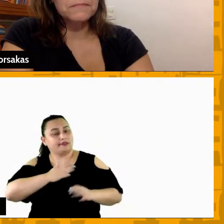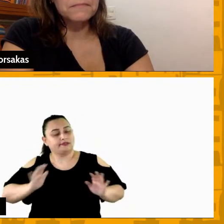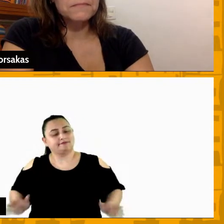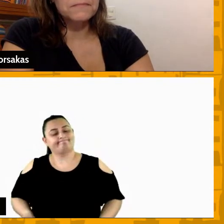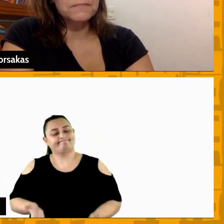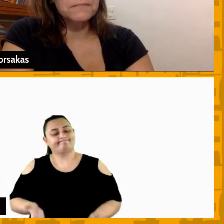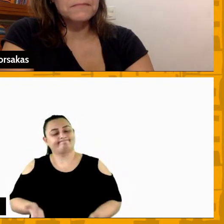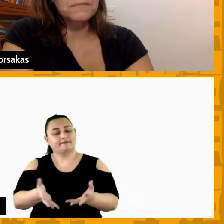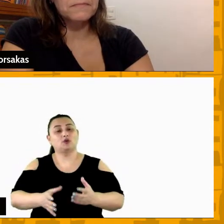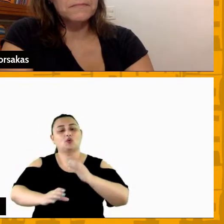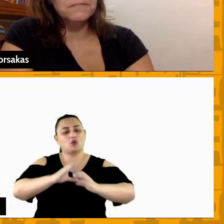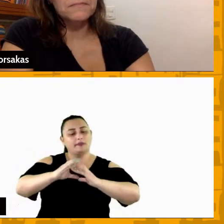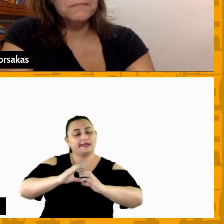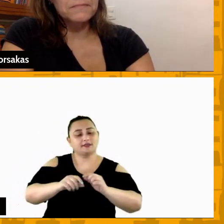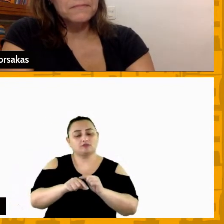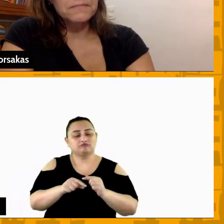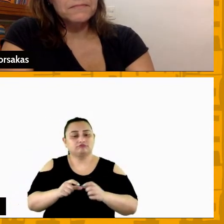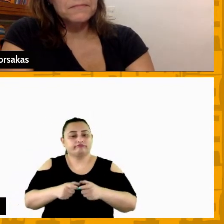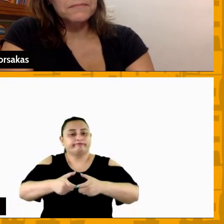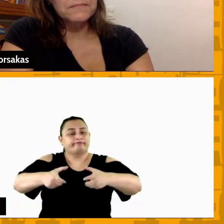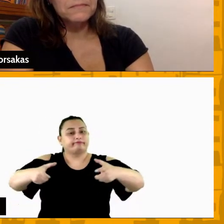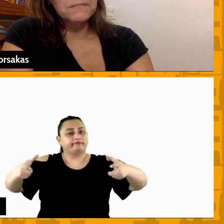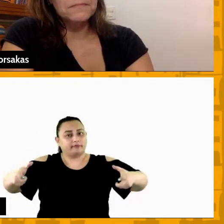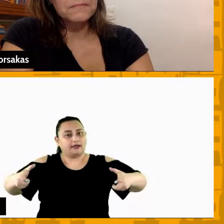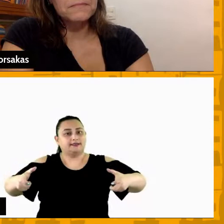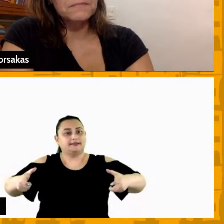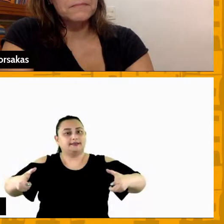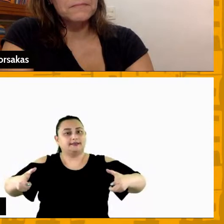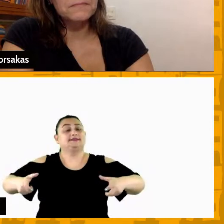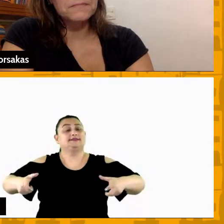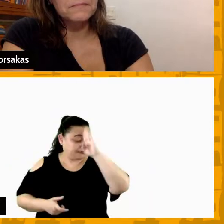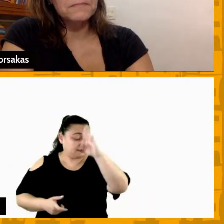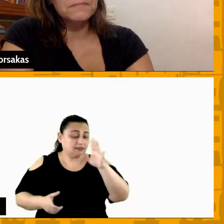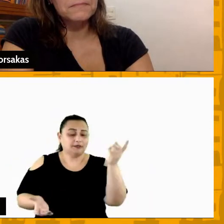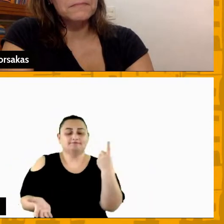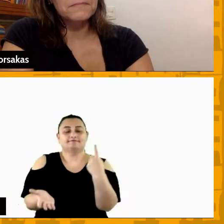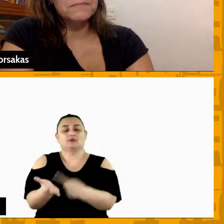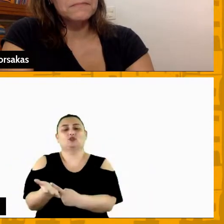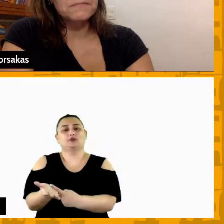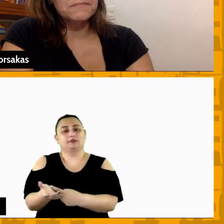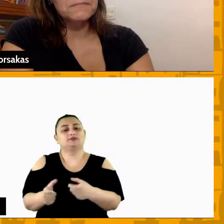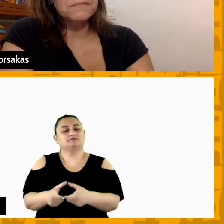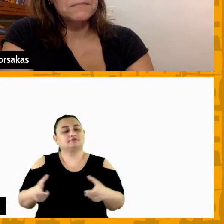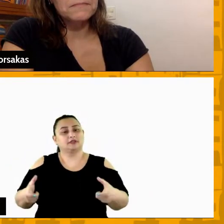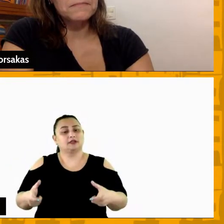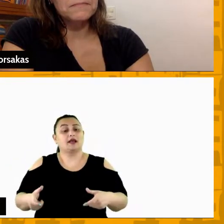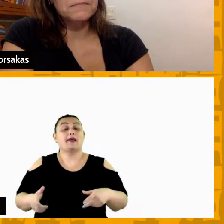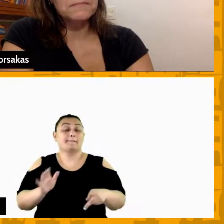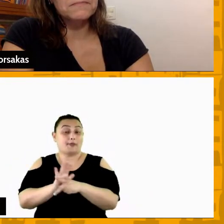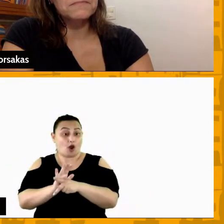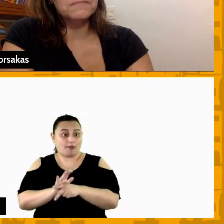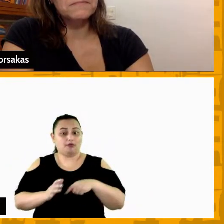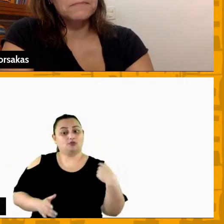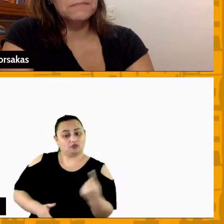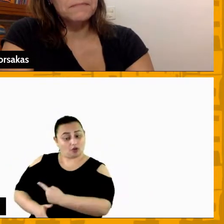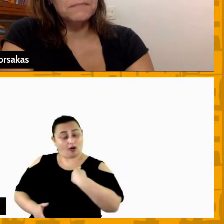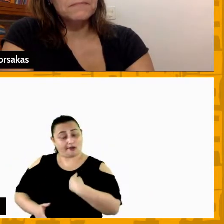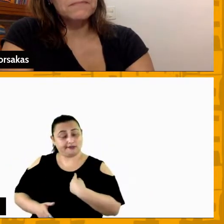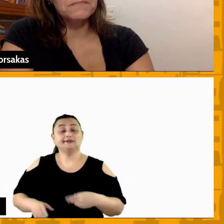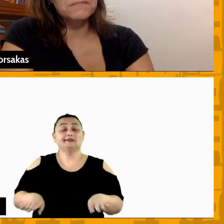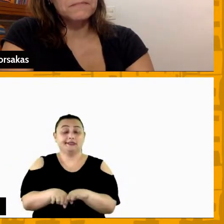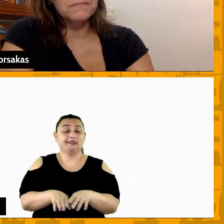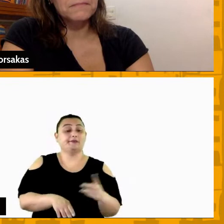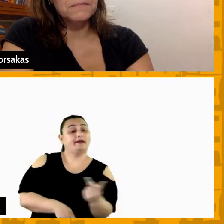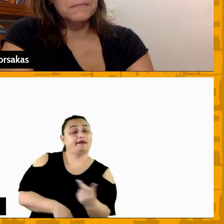estarem se comunicando cada vez mais e consequentemente aumentando esse grau de comprometimento que eles tem com eles mesmos e consequentemente